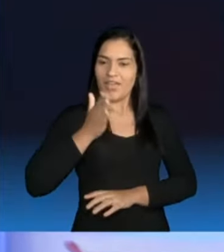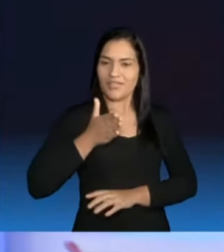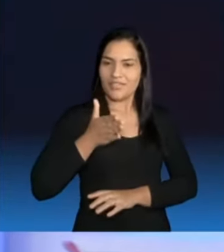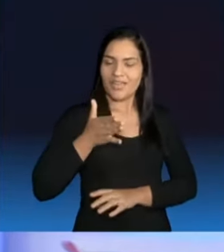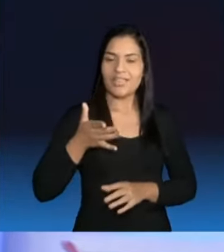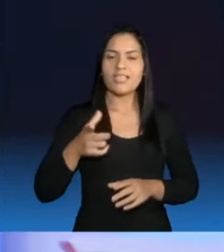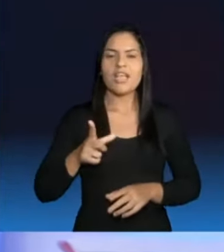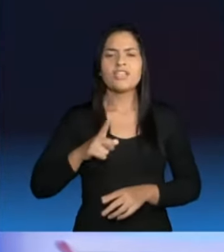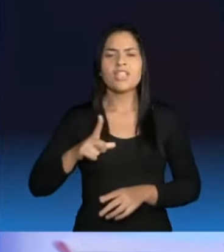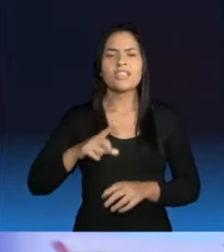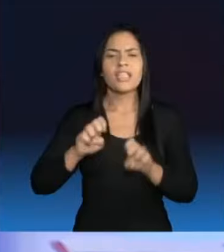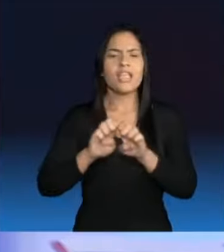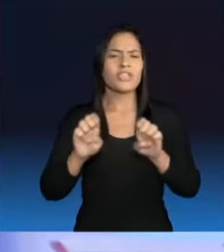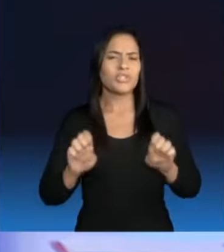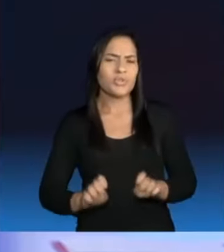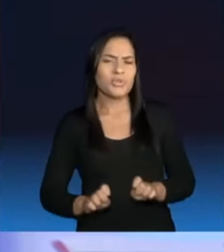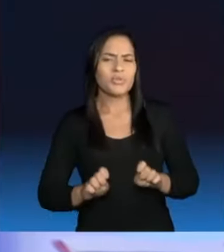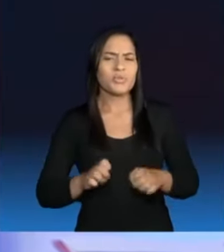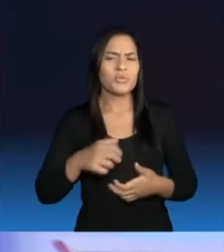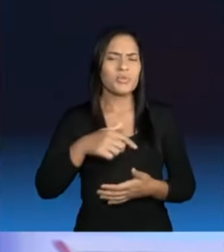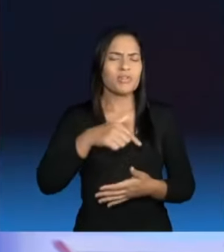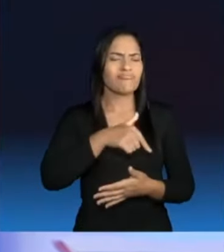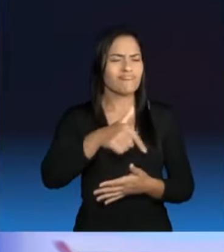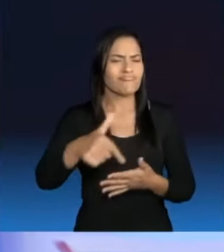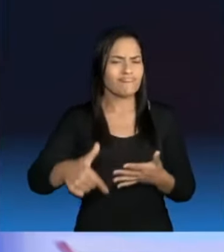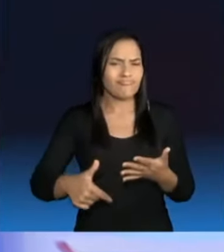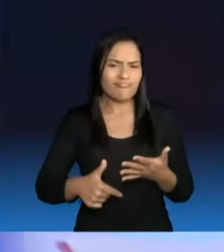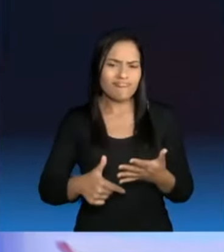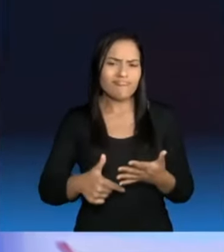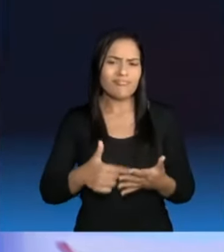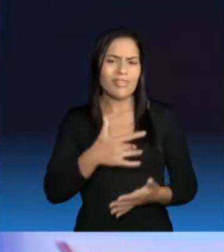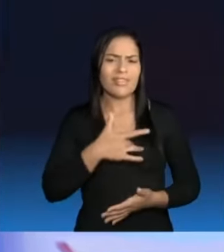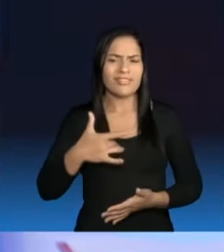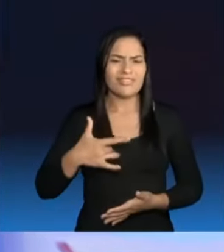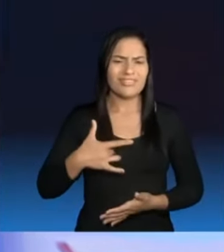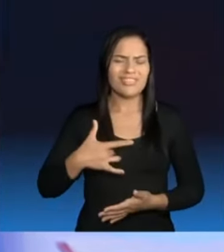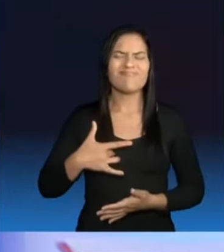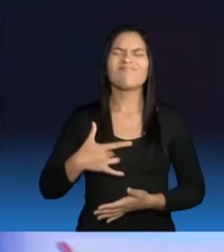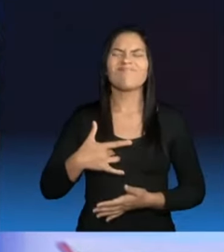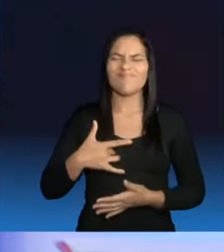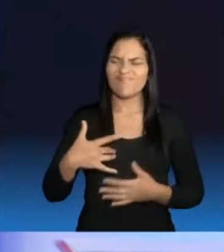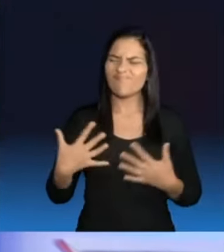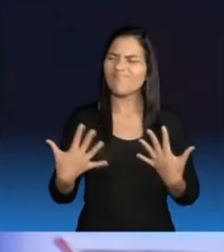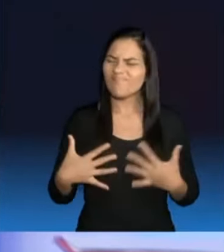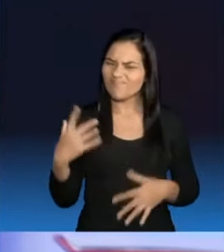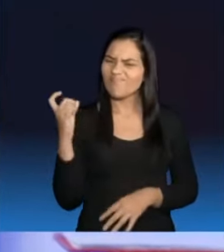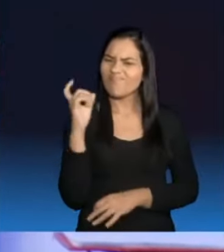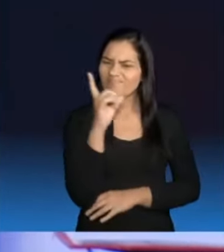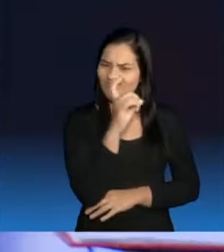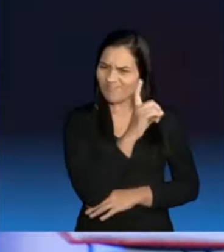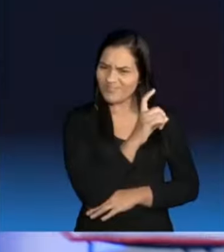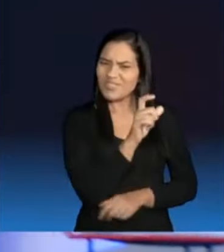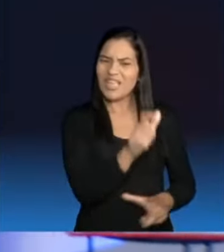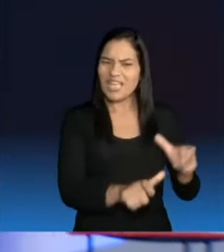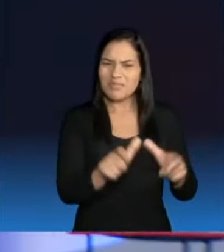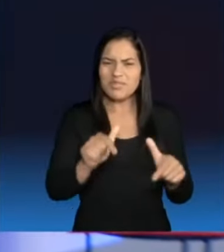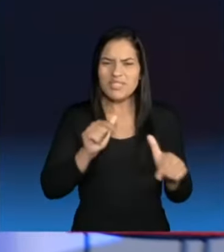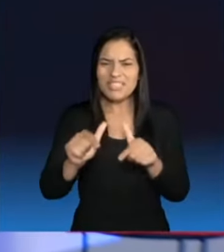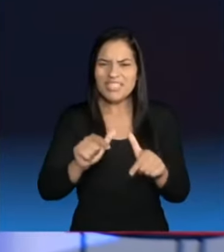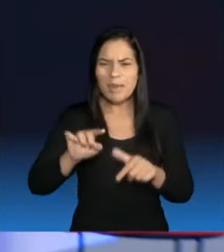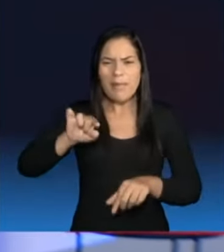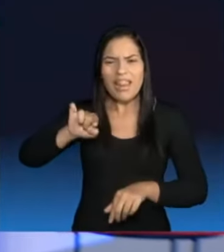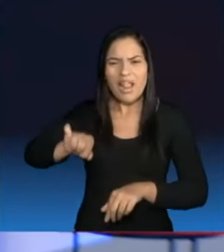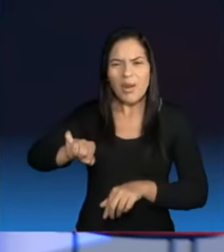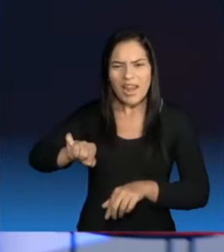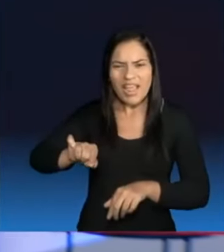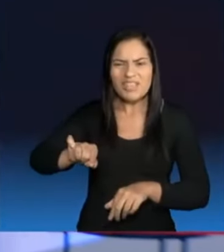estrutura das UBS, das UPAs, que são de dar uma dor no coração. Até os próprios trabalhadores das unidades ficam doentes porque